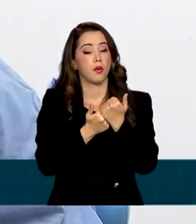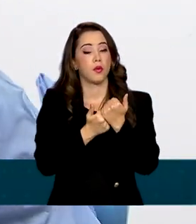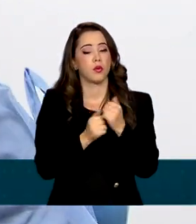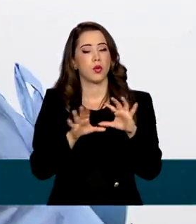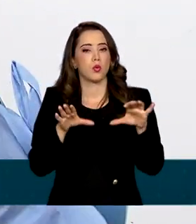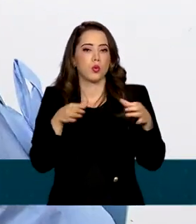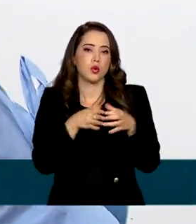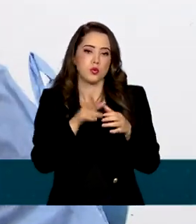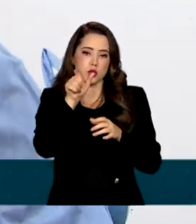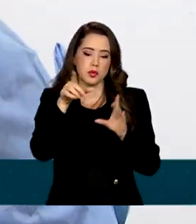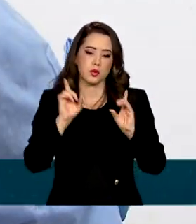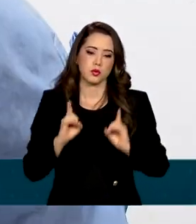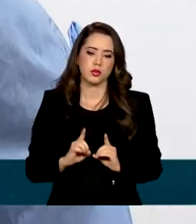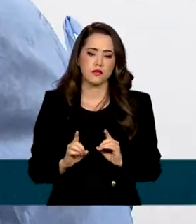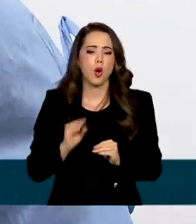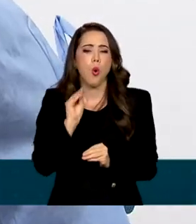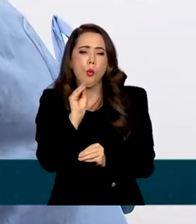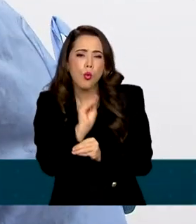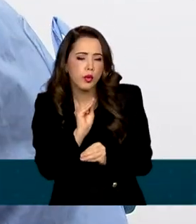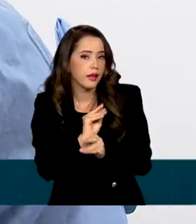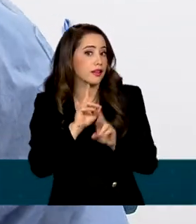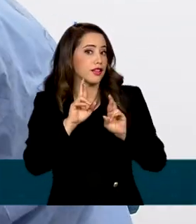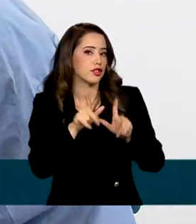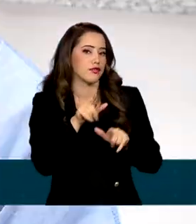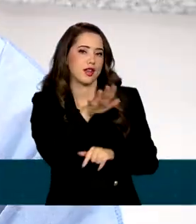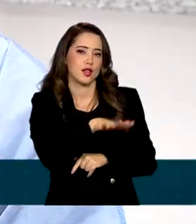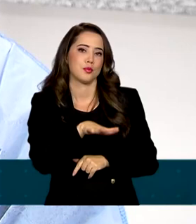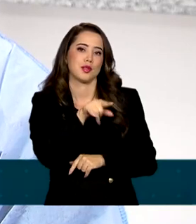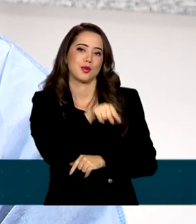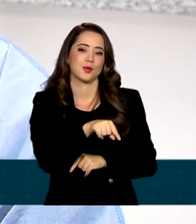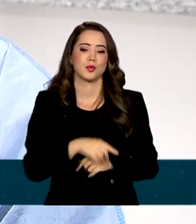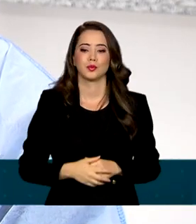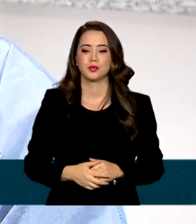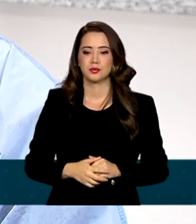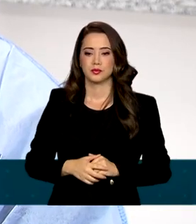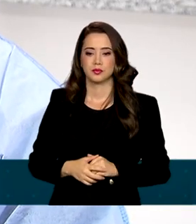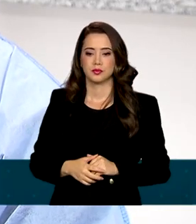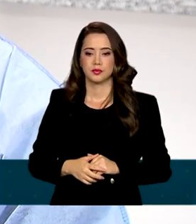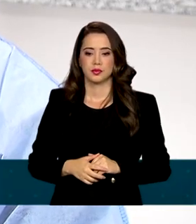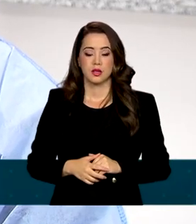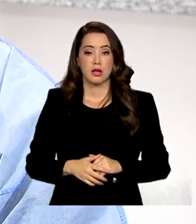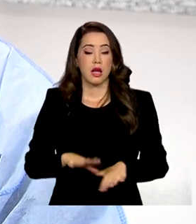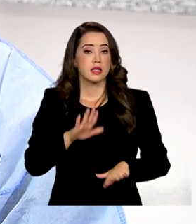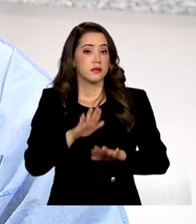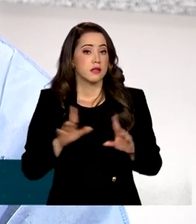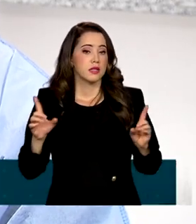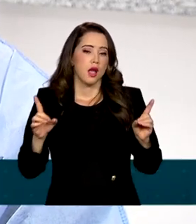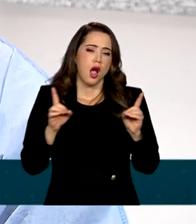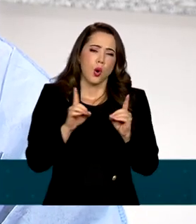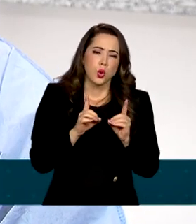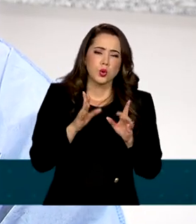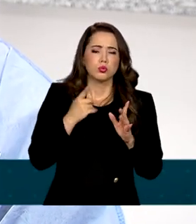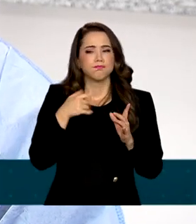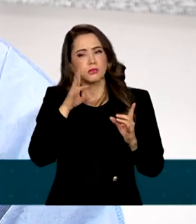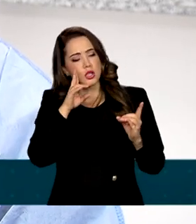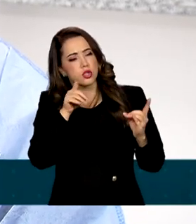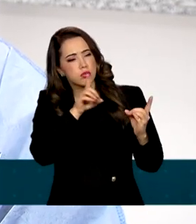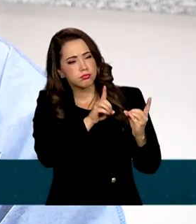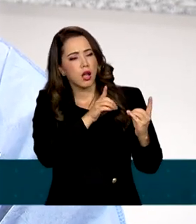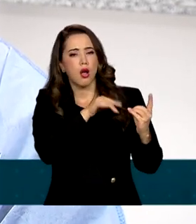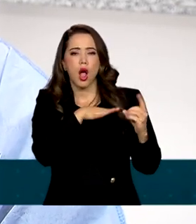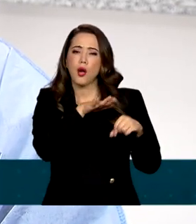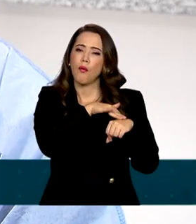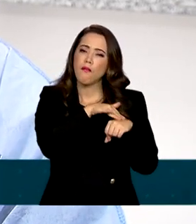oferecem cuidado diferenciado para esses pacientes. As consultas de condicionamento às vezes são mais demoradas, mas